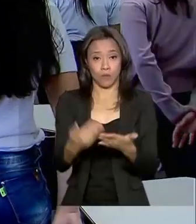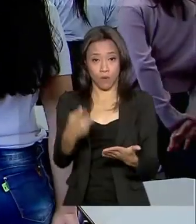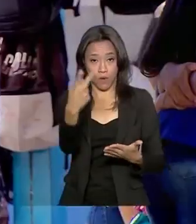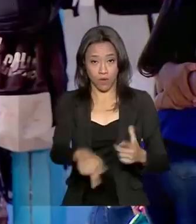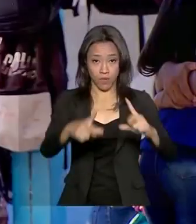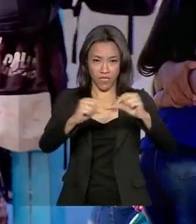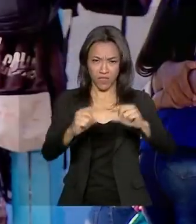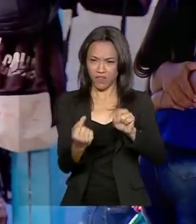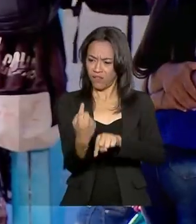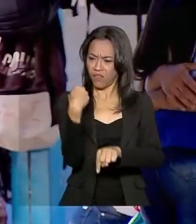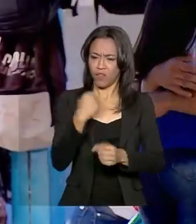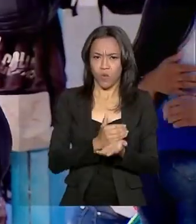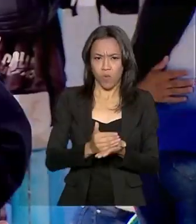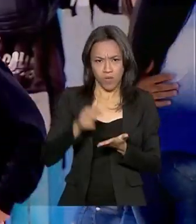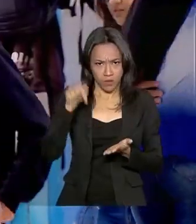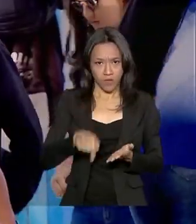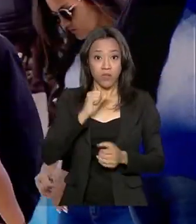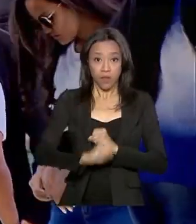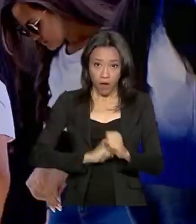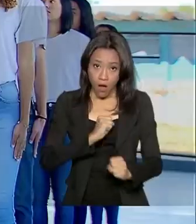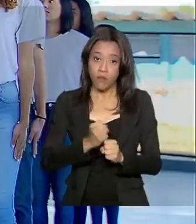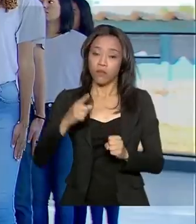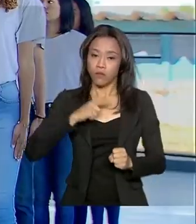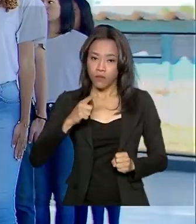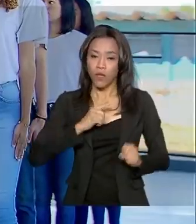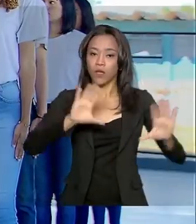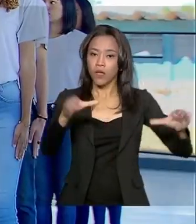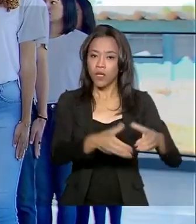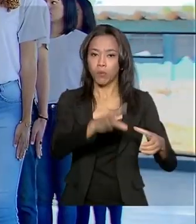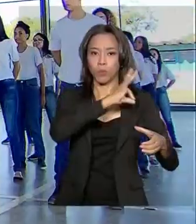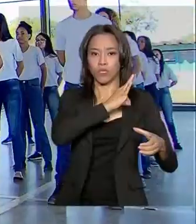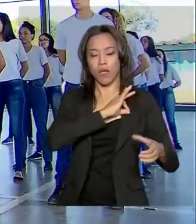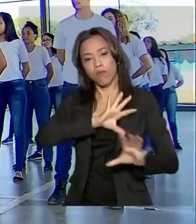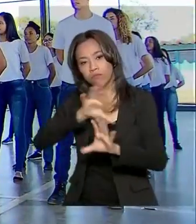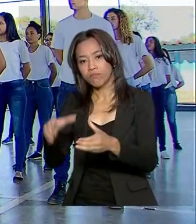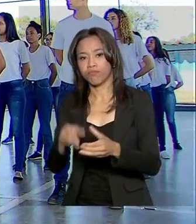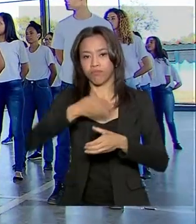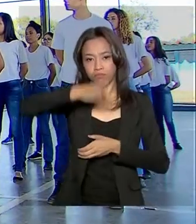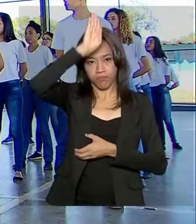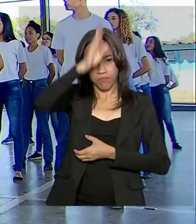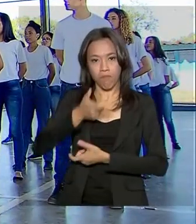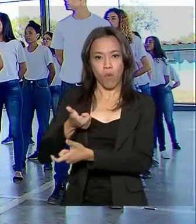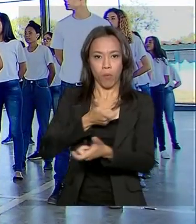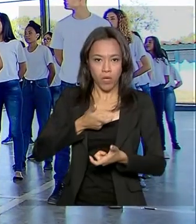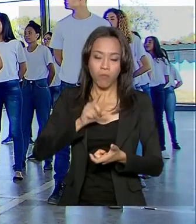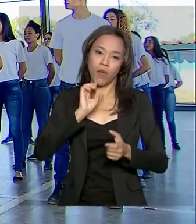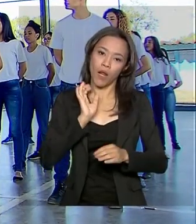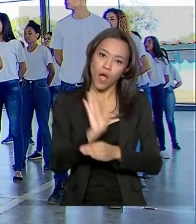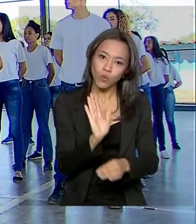início do ano, tem policiais e bombeiros militares para cuidar da disciplina das unidades.